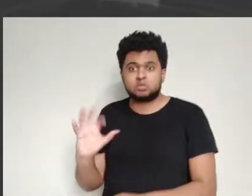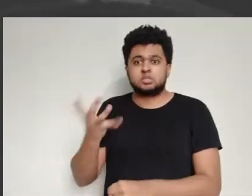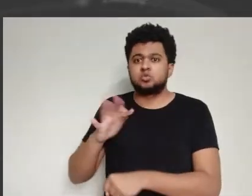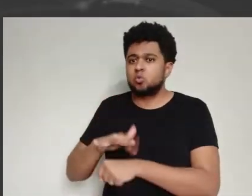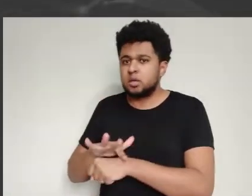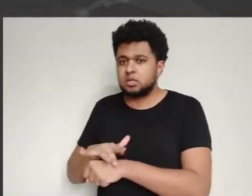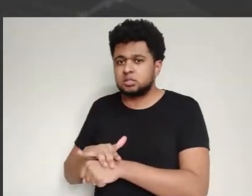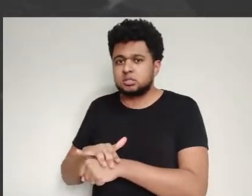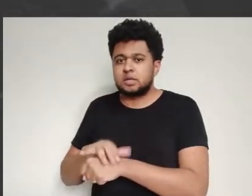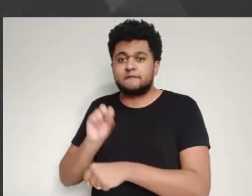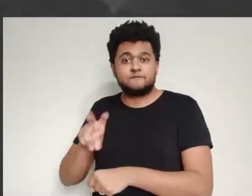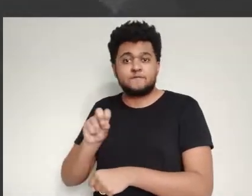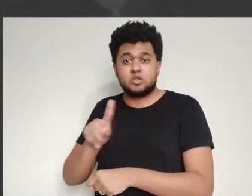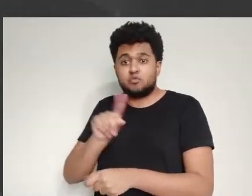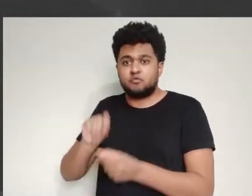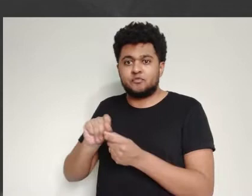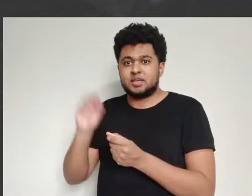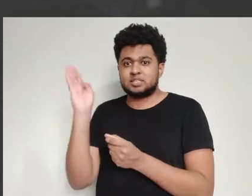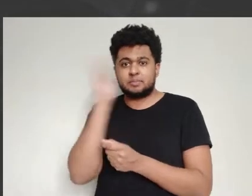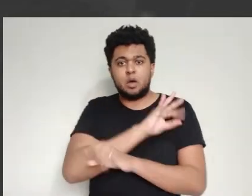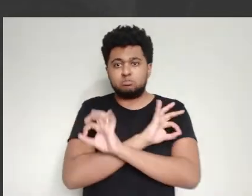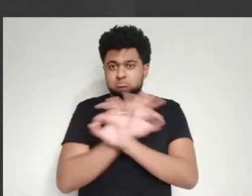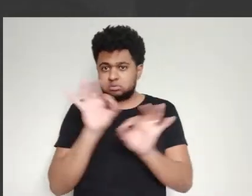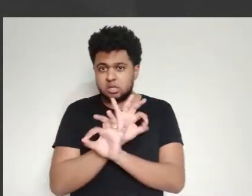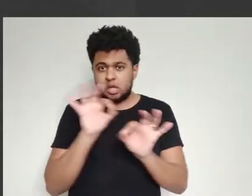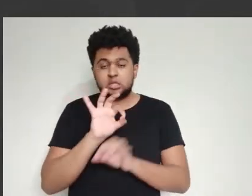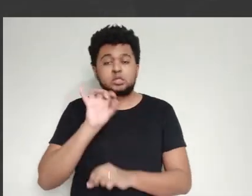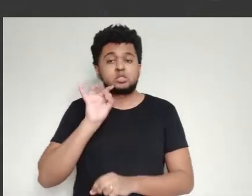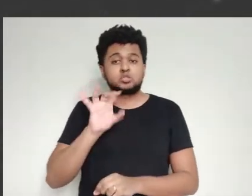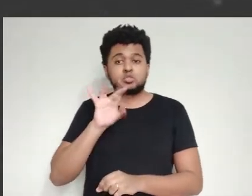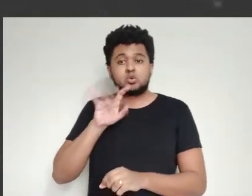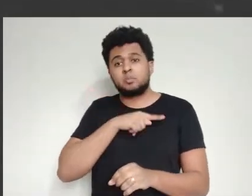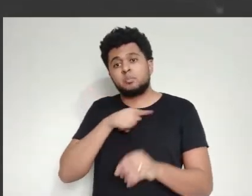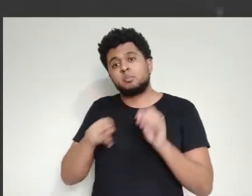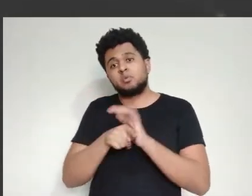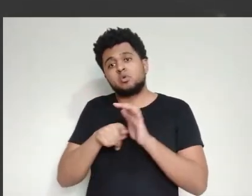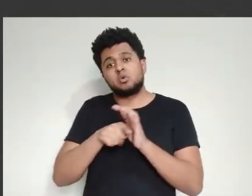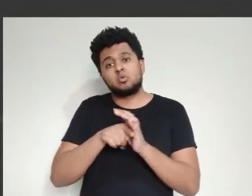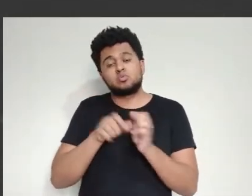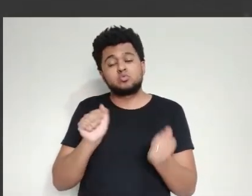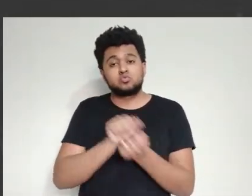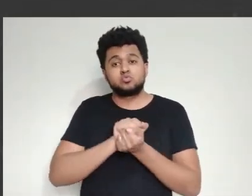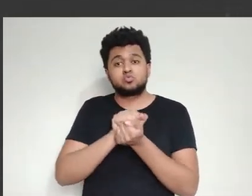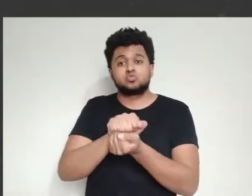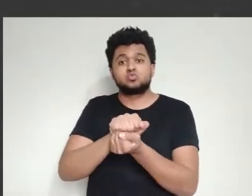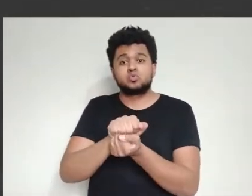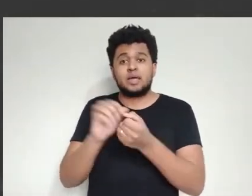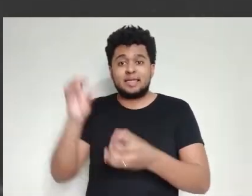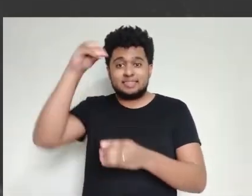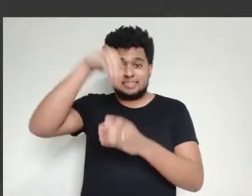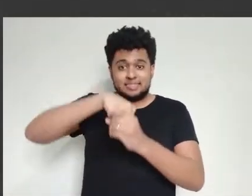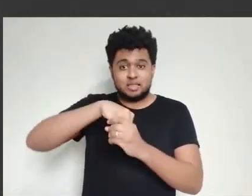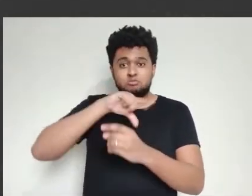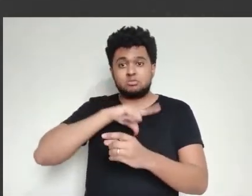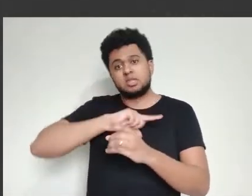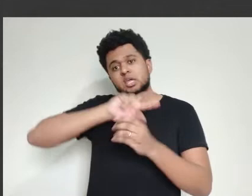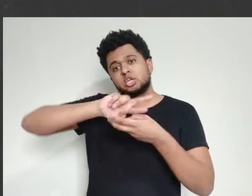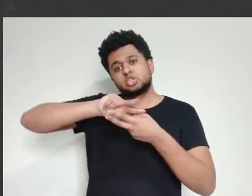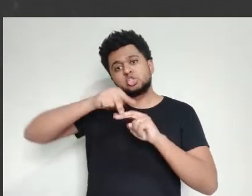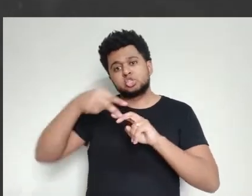O que são essas vacinas? A gente pega um vírus que gera uma outra doença, por exemplo, um adenovírus,